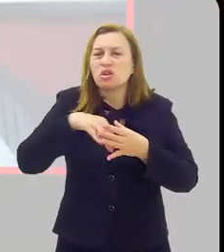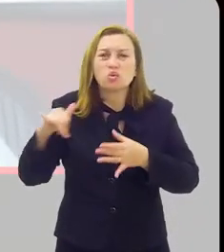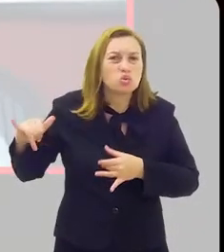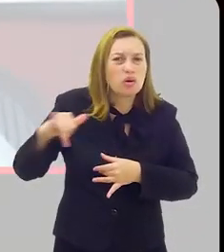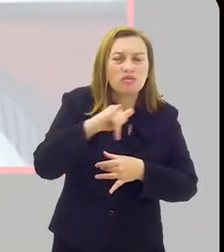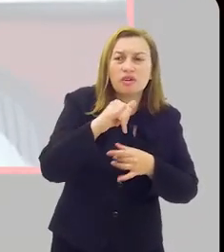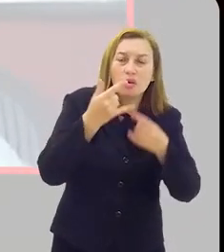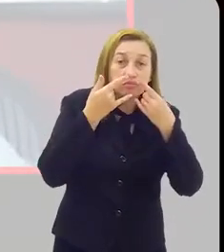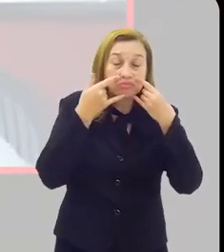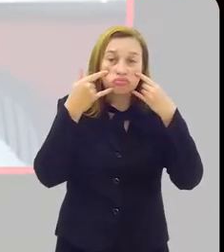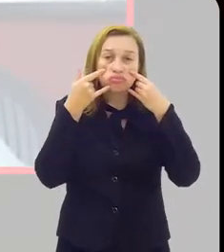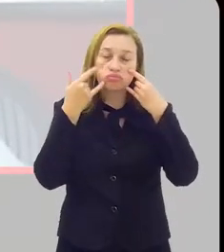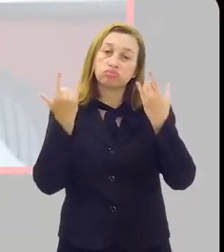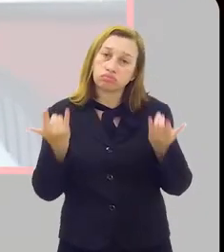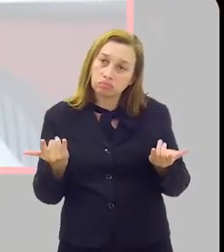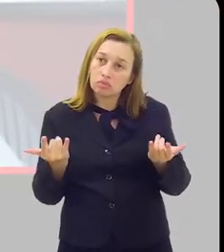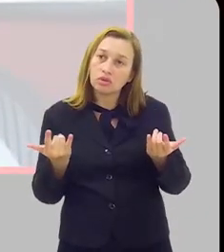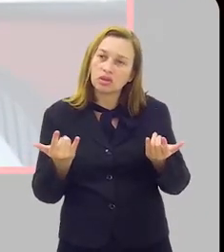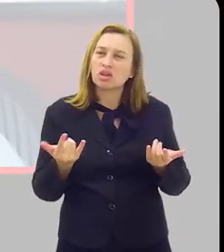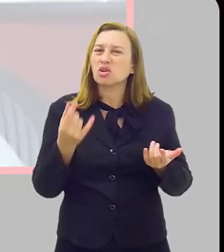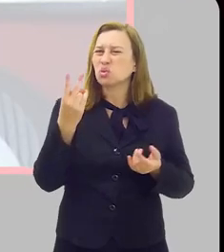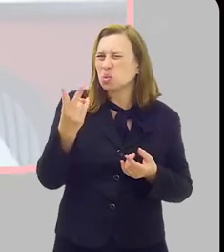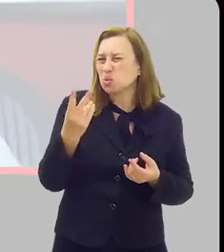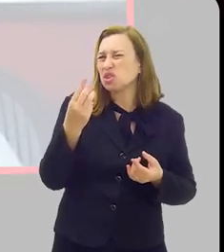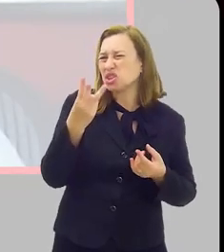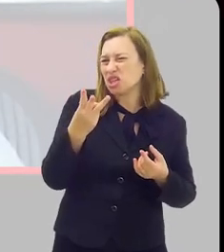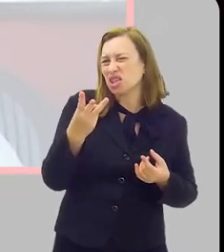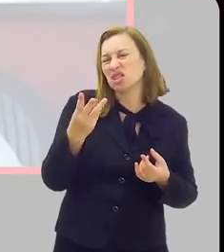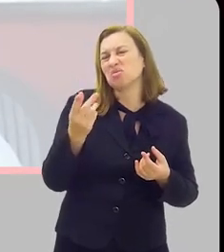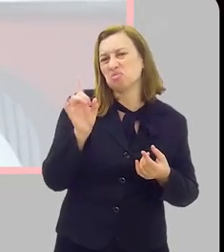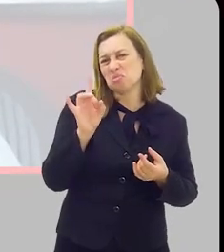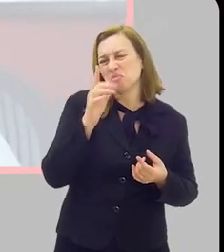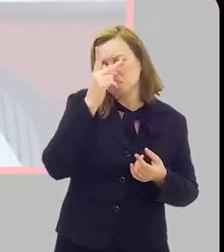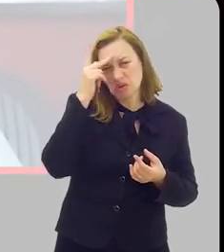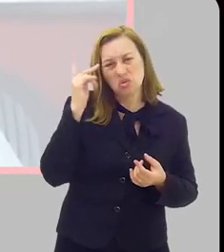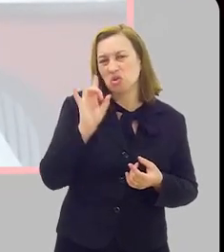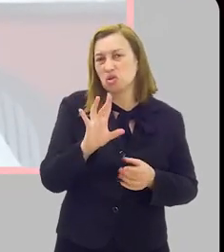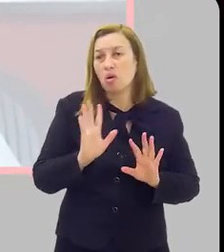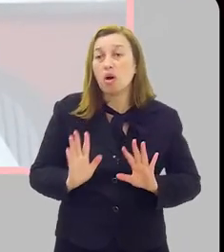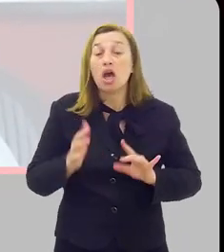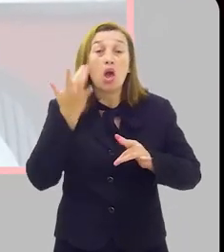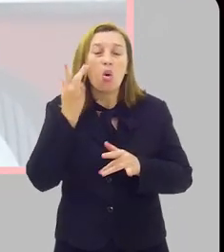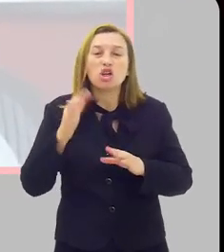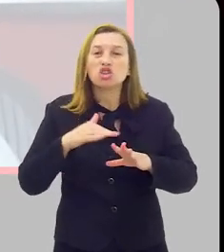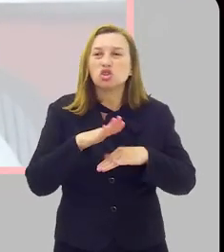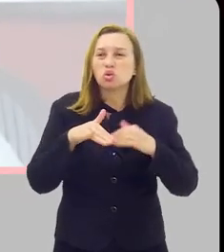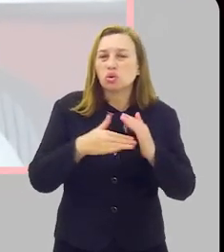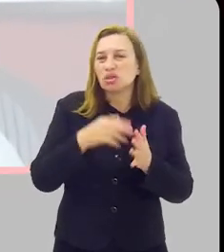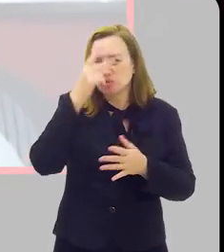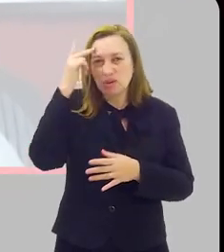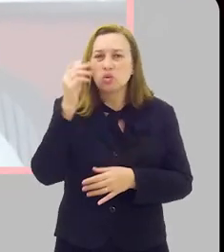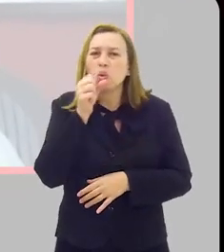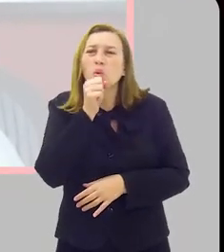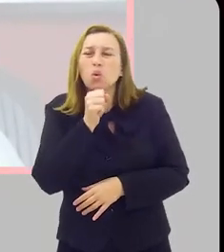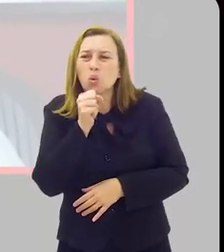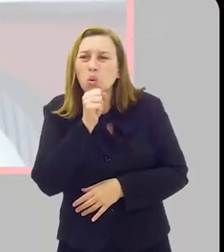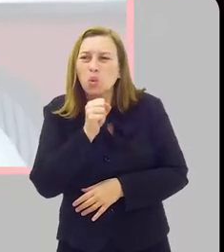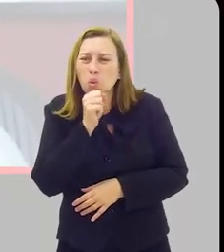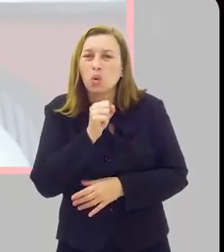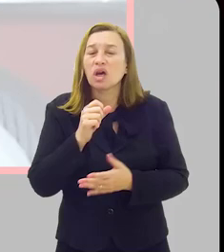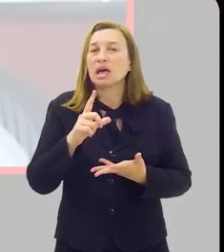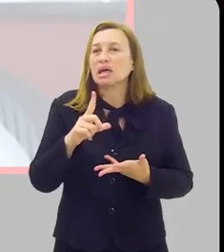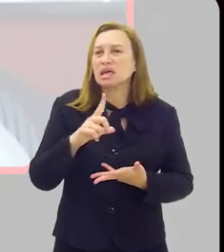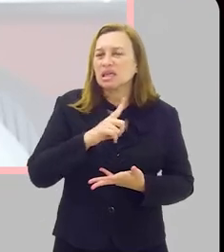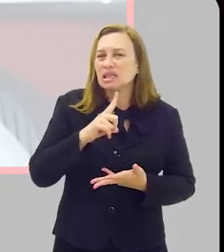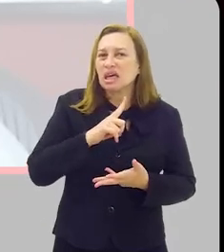num voo, enfim, de avião grande, tinha duas ou três pessoas só com máscara. Então, eu acho que todo mundo que é idoso, que é